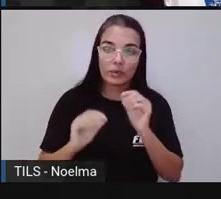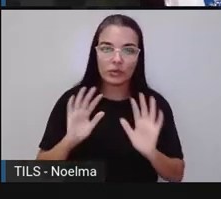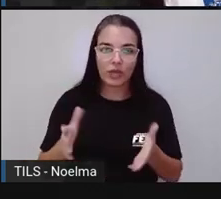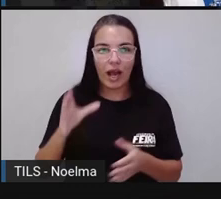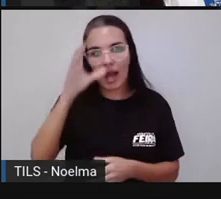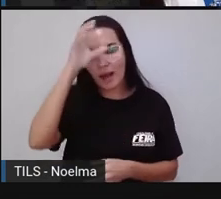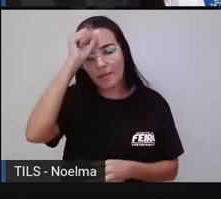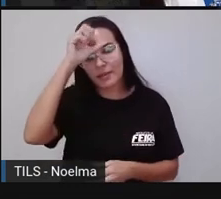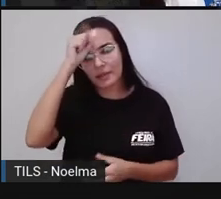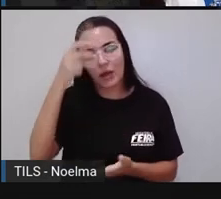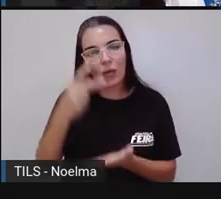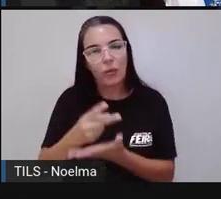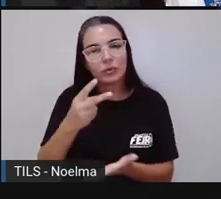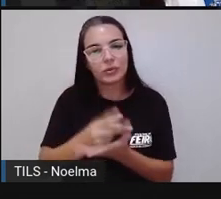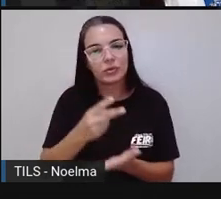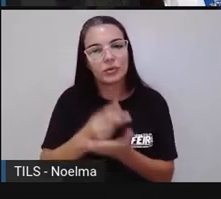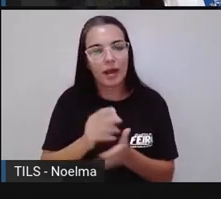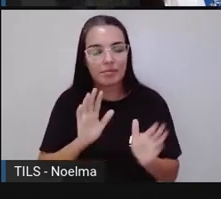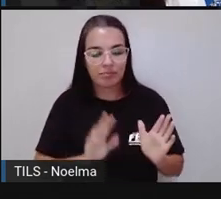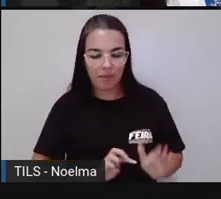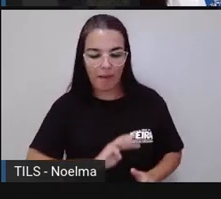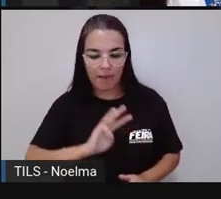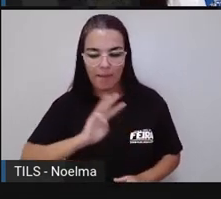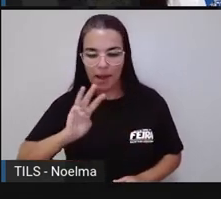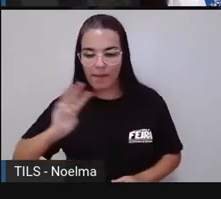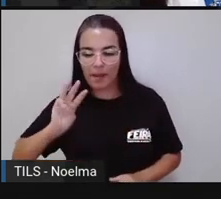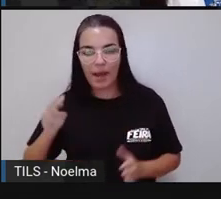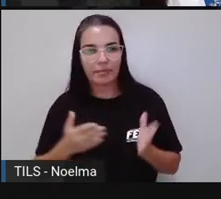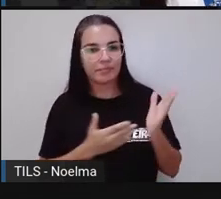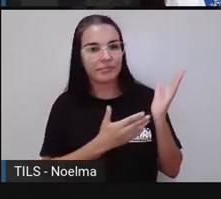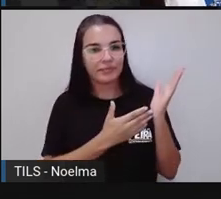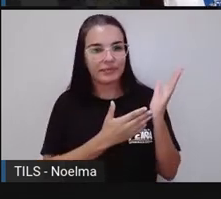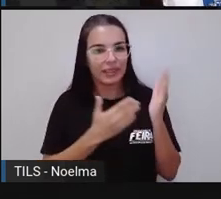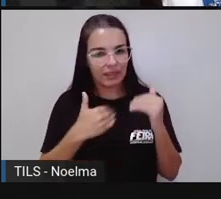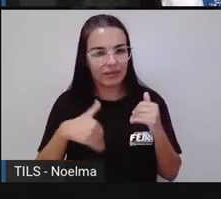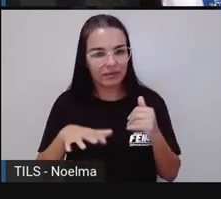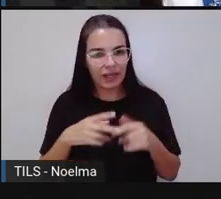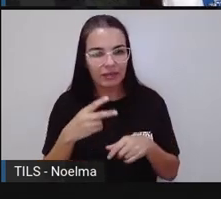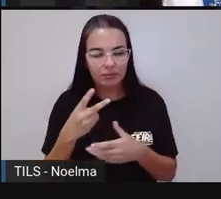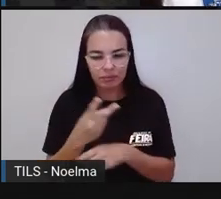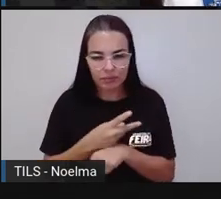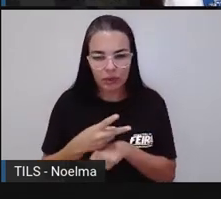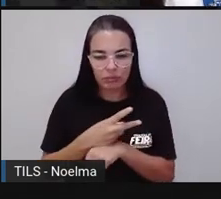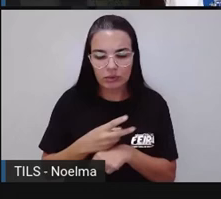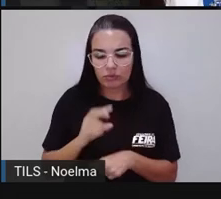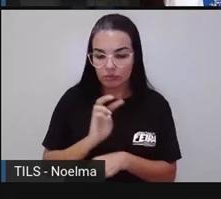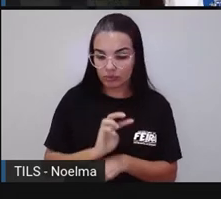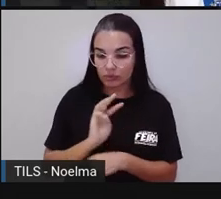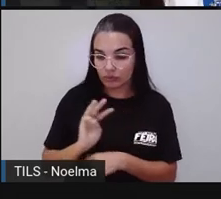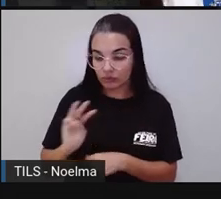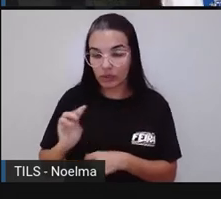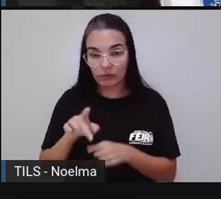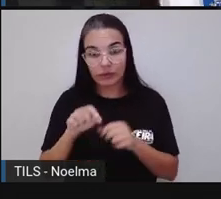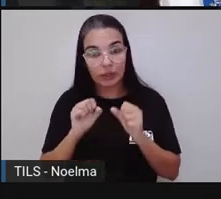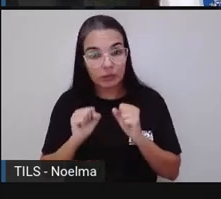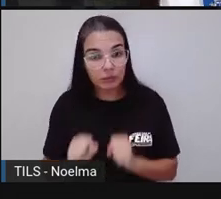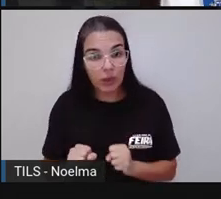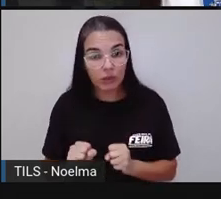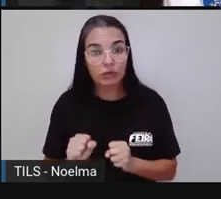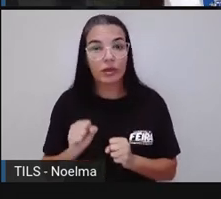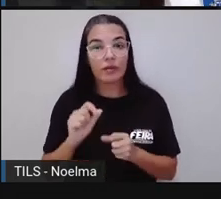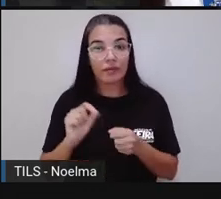Então vamos dar continuidade aqui com a nossa brincadeira. Aí a trota sempre colocando links. Espero que vocês